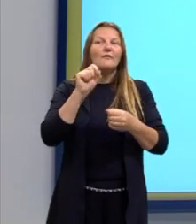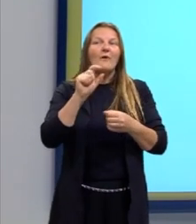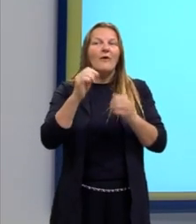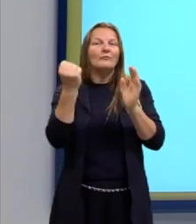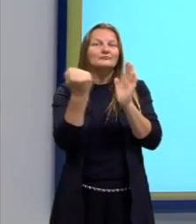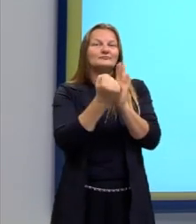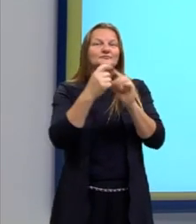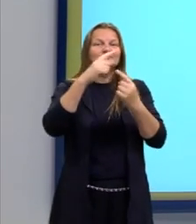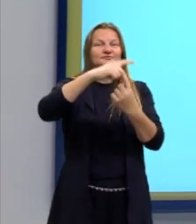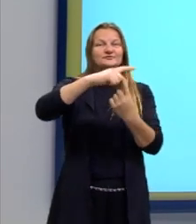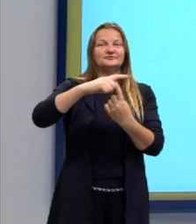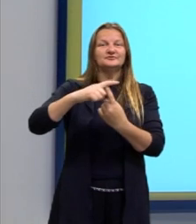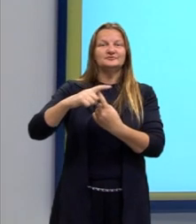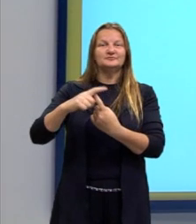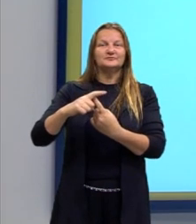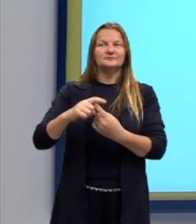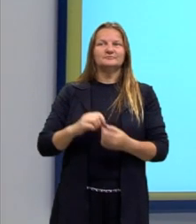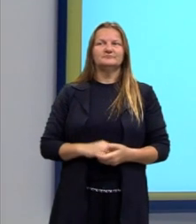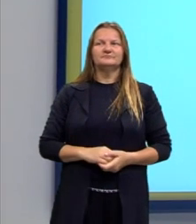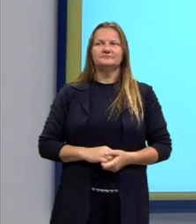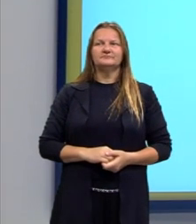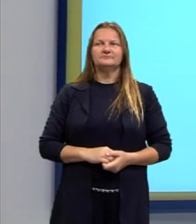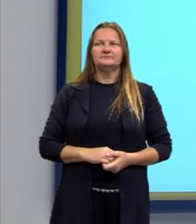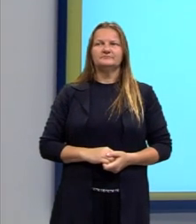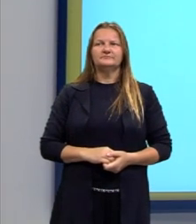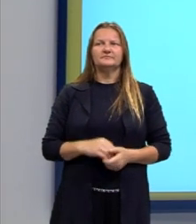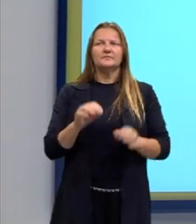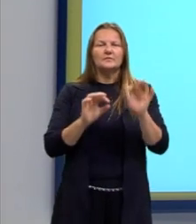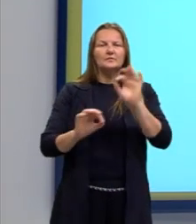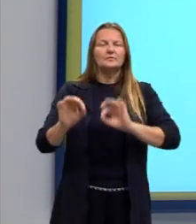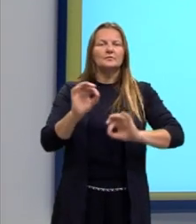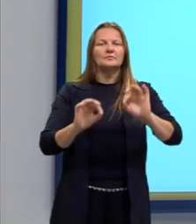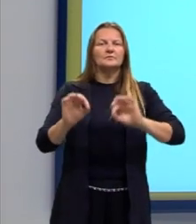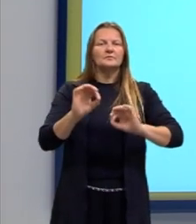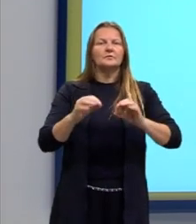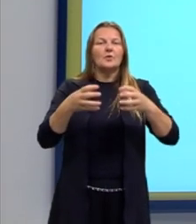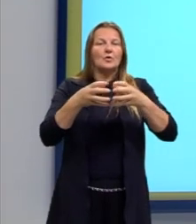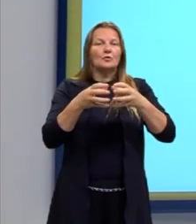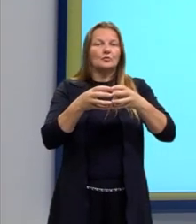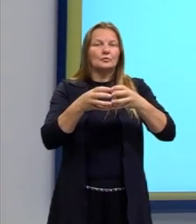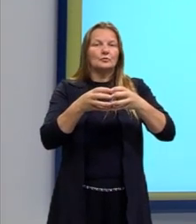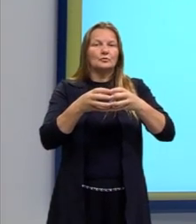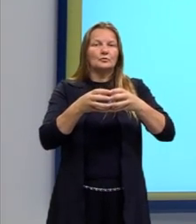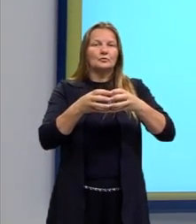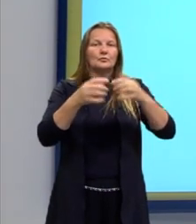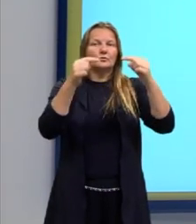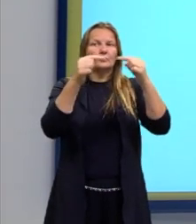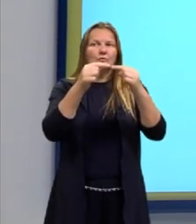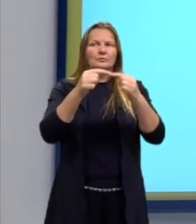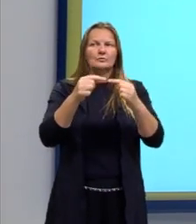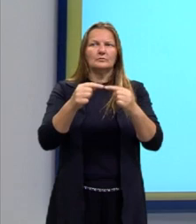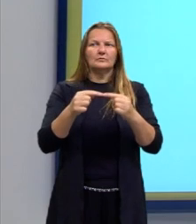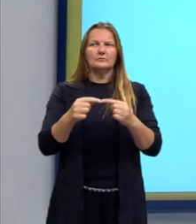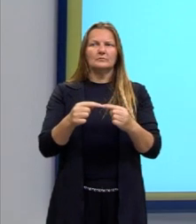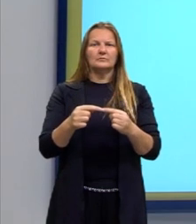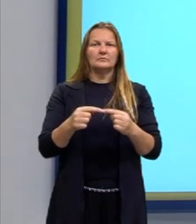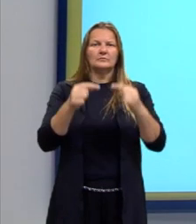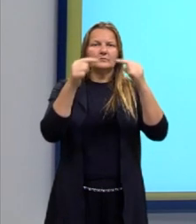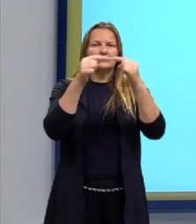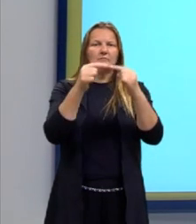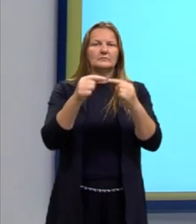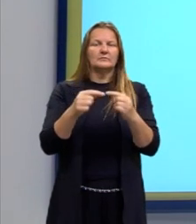identificar qual o caso de agrupamento que nós utilizamos. Seria uma